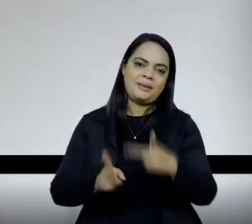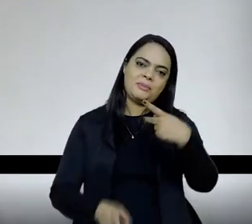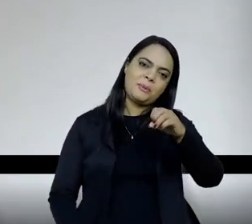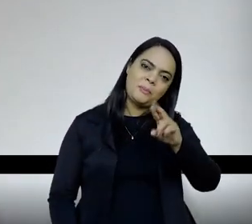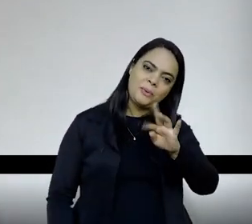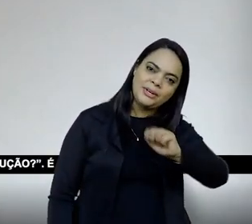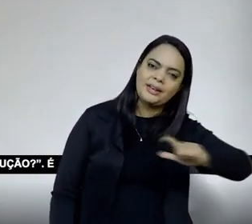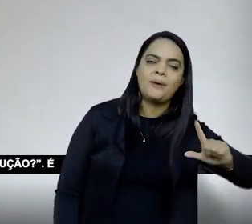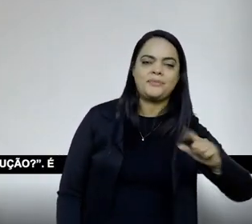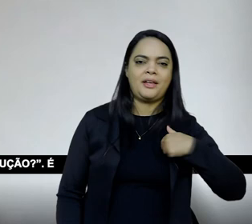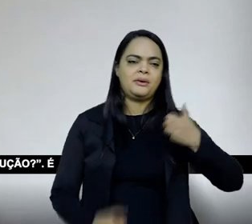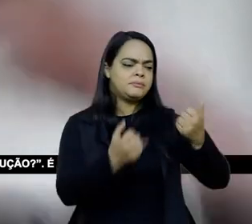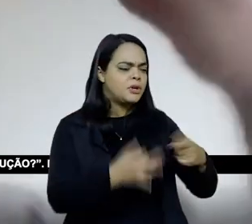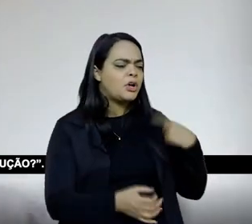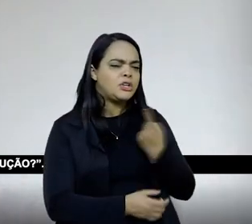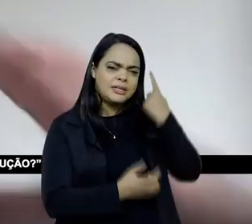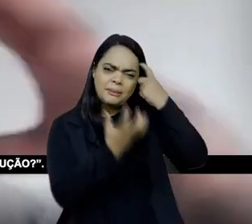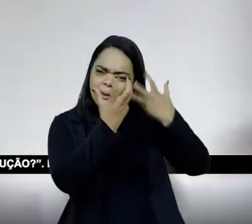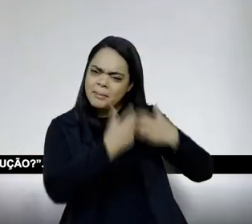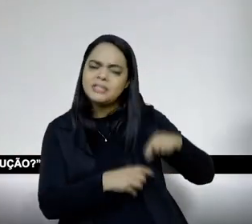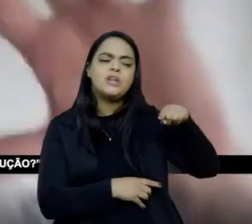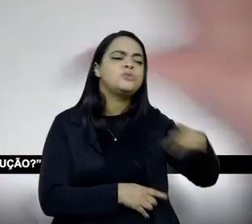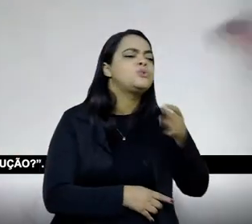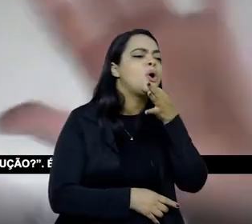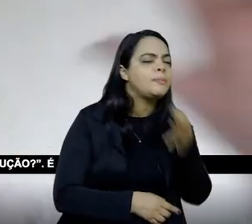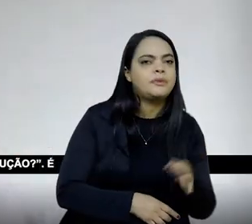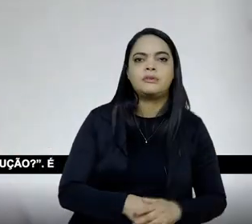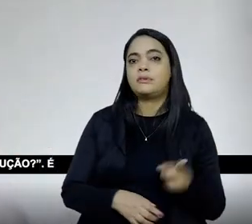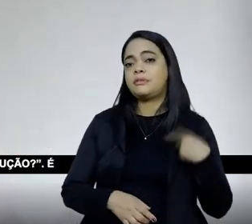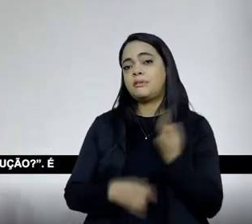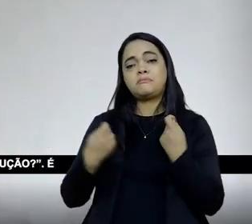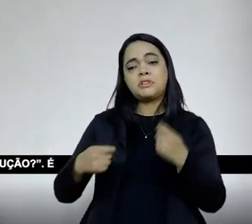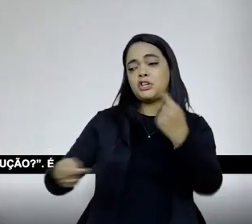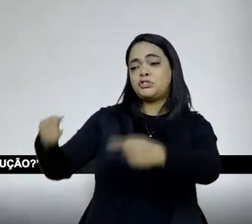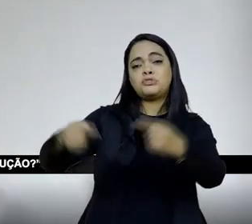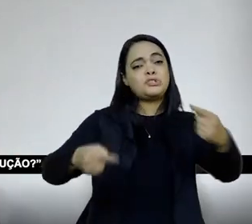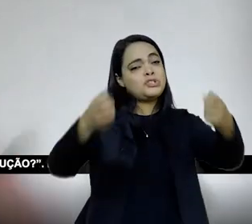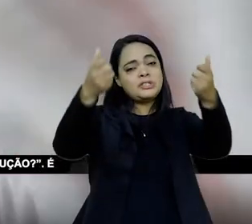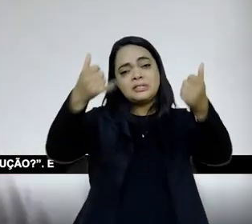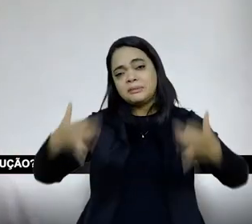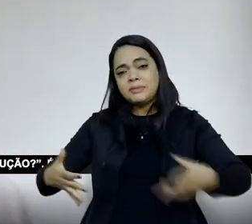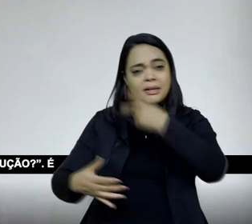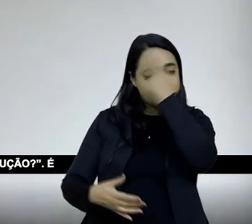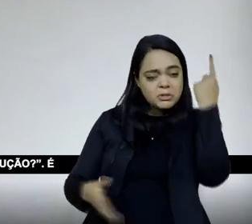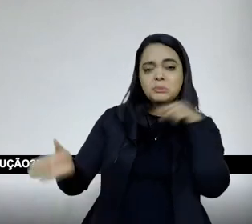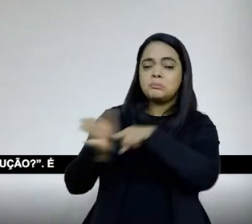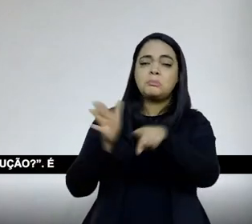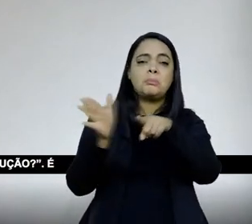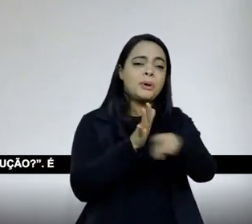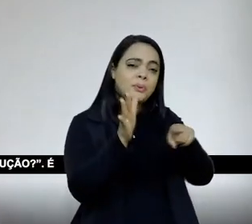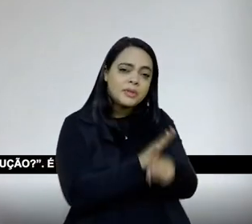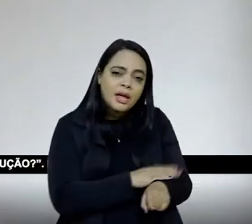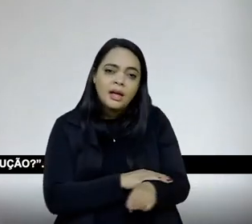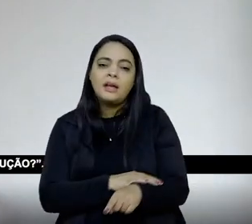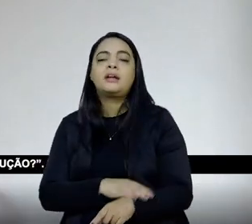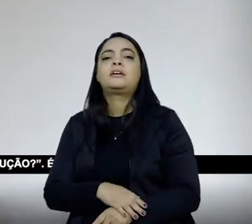Eu quero, olha, nós estamos pensando nisso, o você acha? É isso, abrir o leque e falar, olha, o que... Não pode pensar